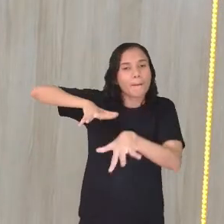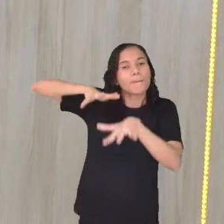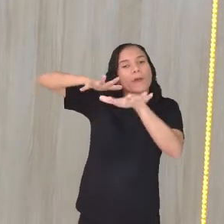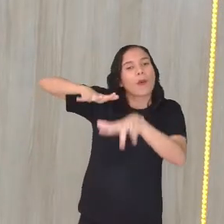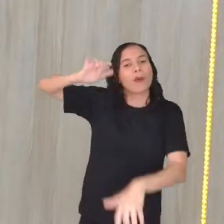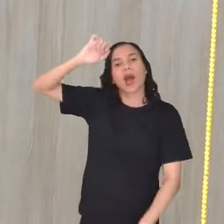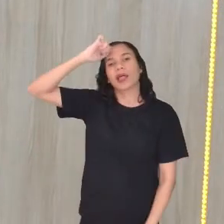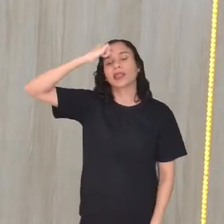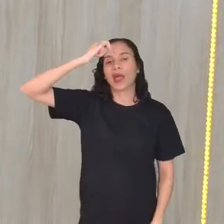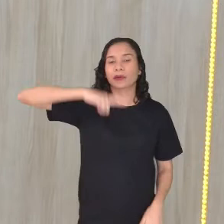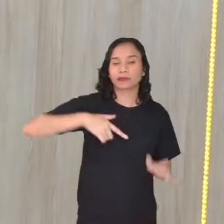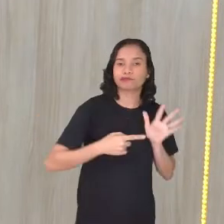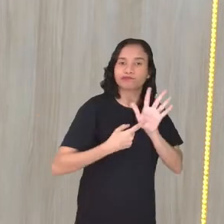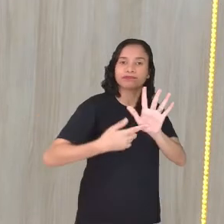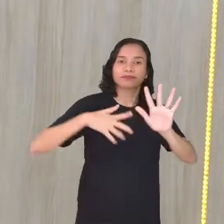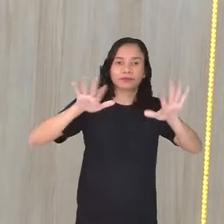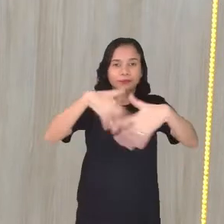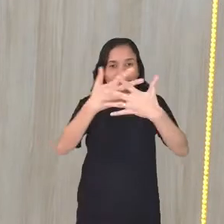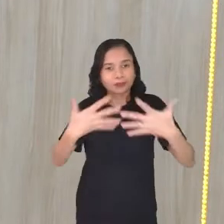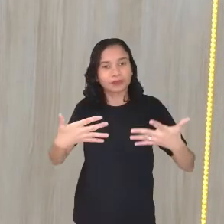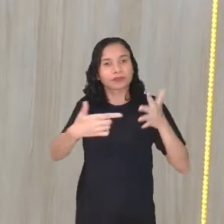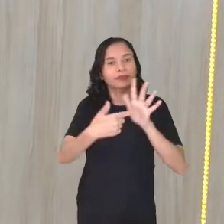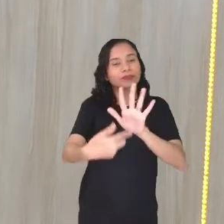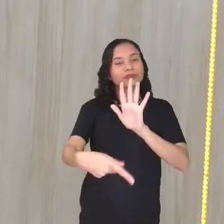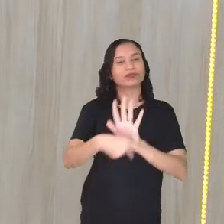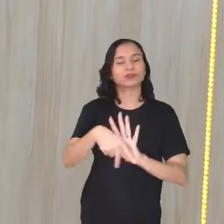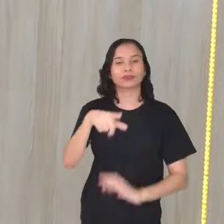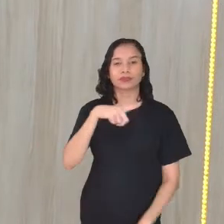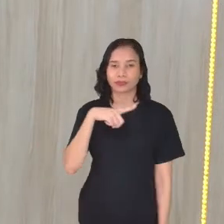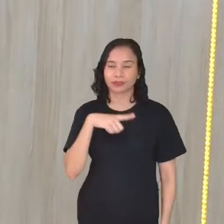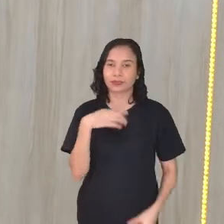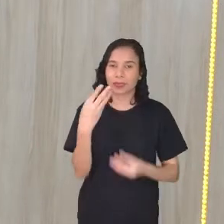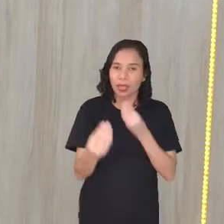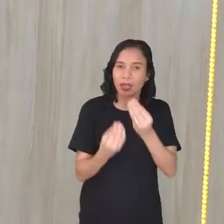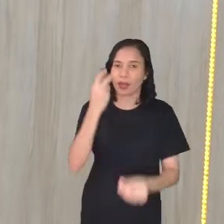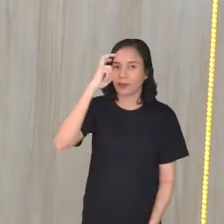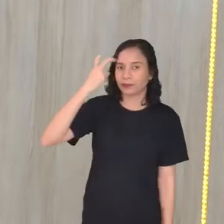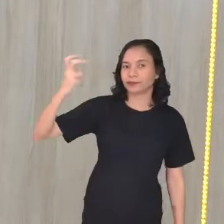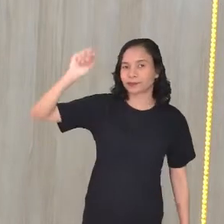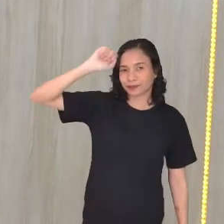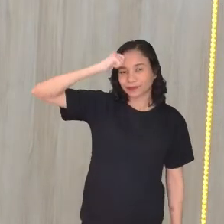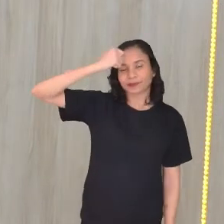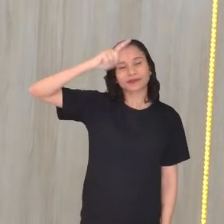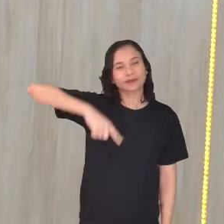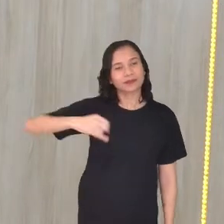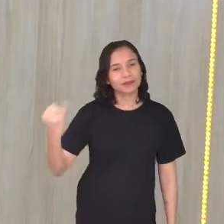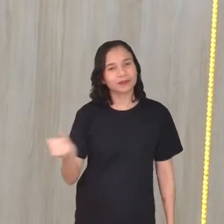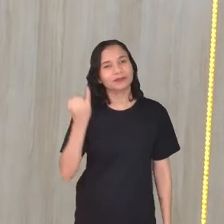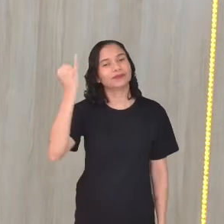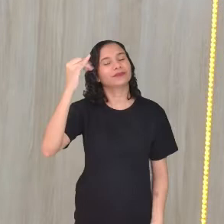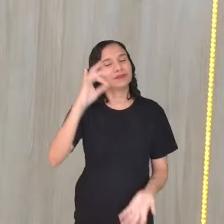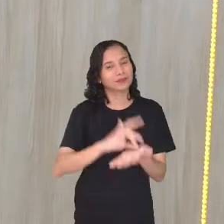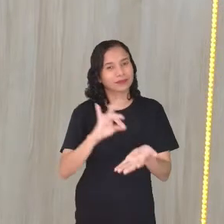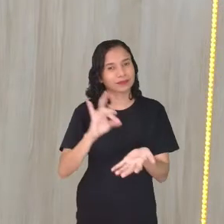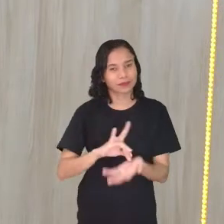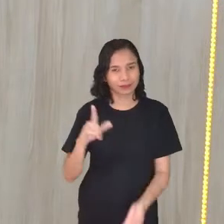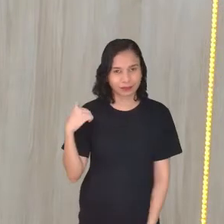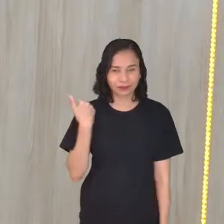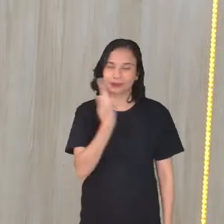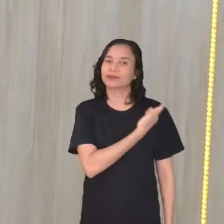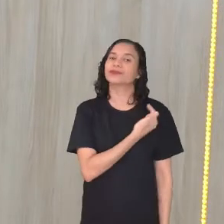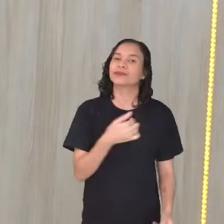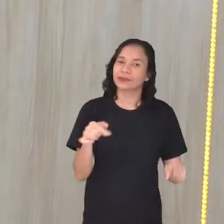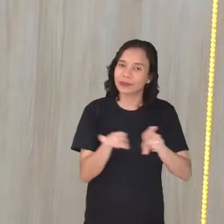apresentações, eventos, trazendo, né? Essa cultura negra que é tão importante, né? A gente